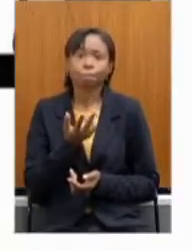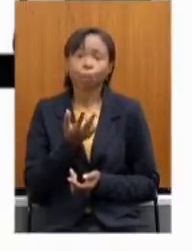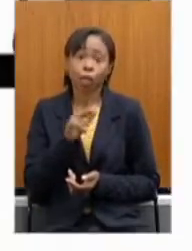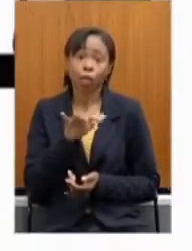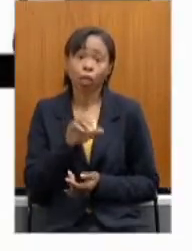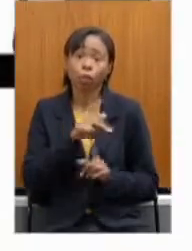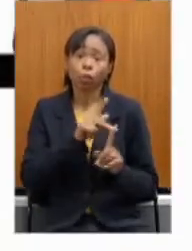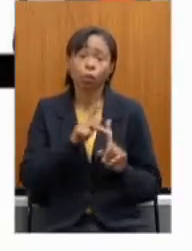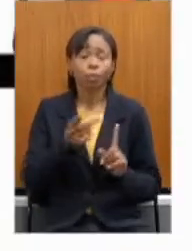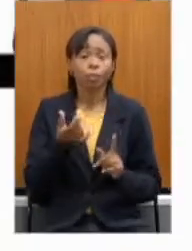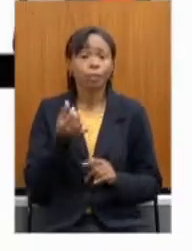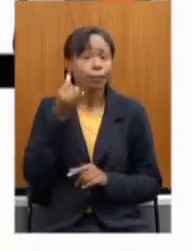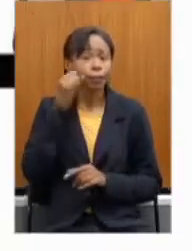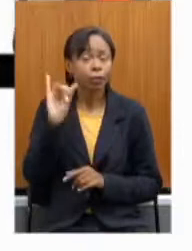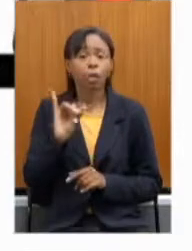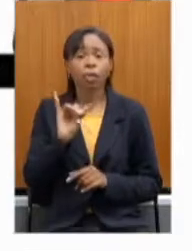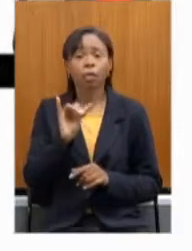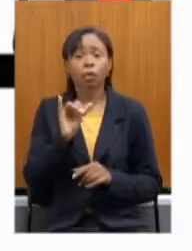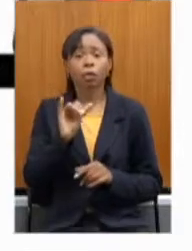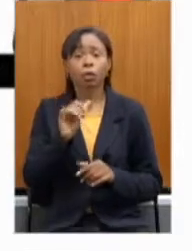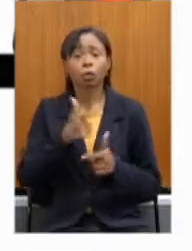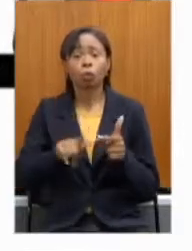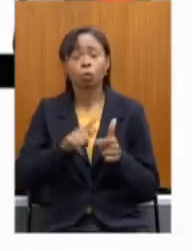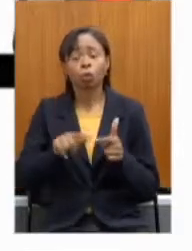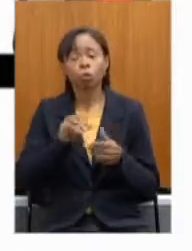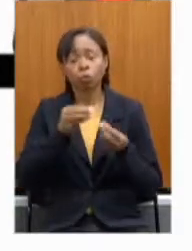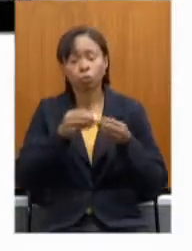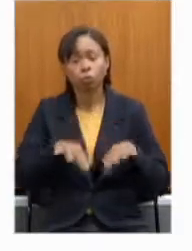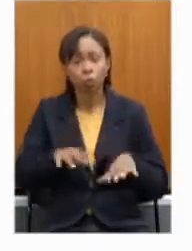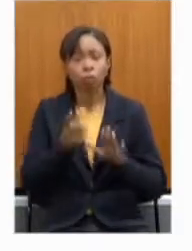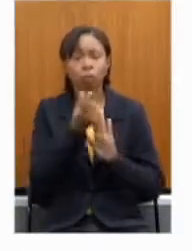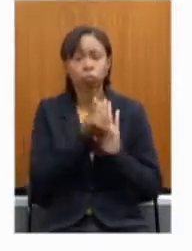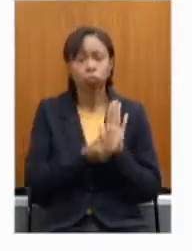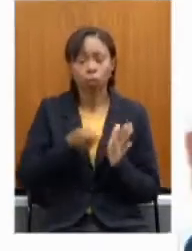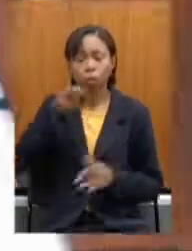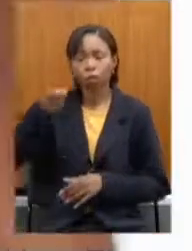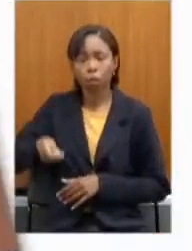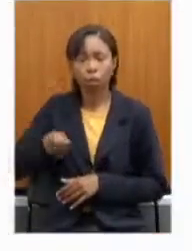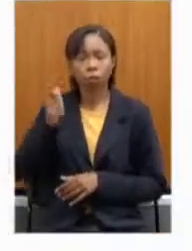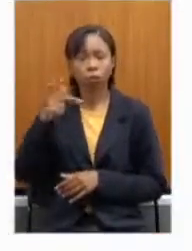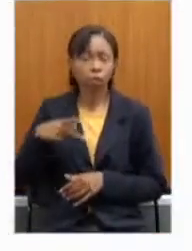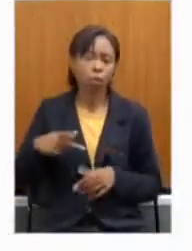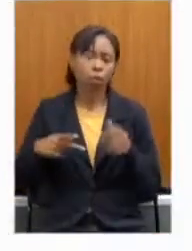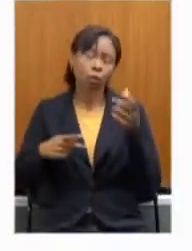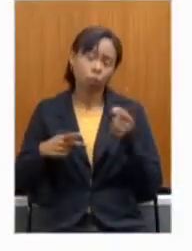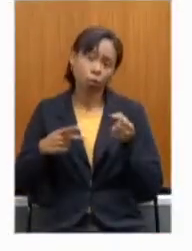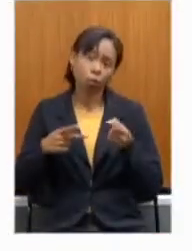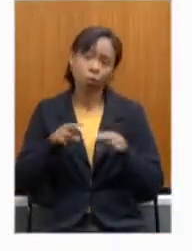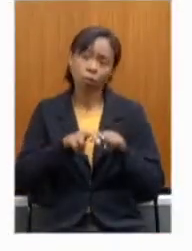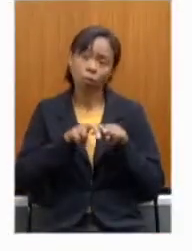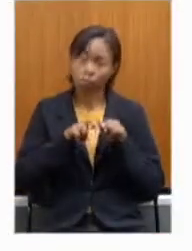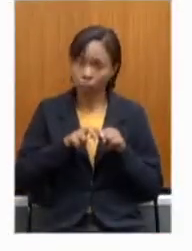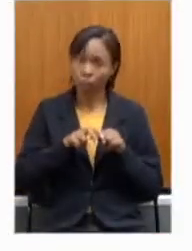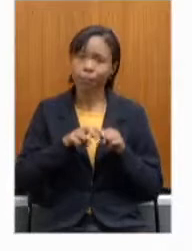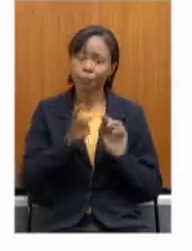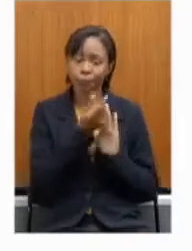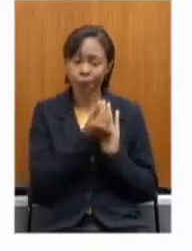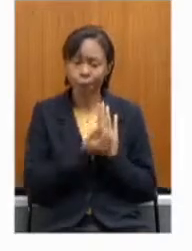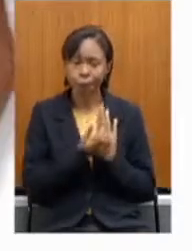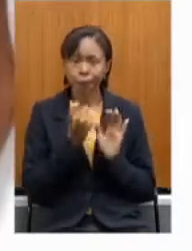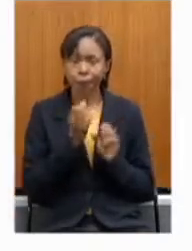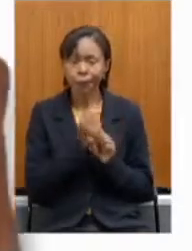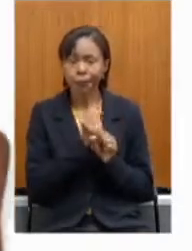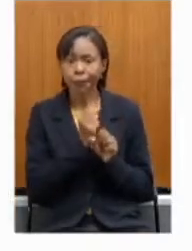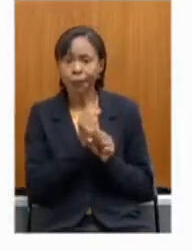contas No seu fluxo De pagamento De aposentados E pensionistas Com isso O Rio Previdência Foi ficando Com o caixa Cada vez mais apertado